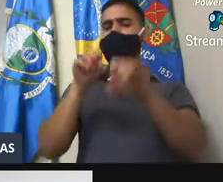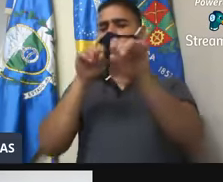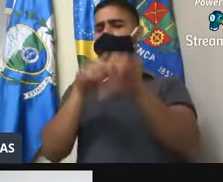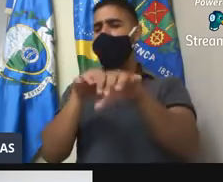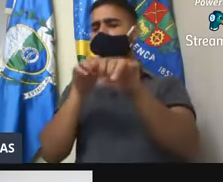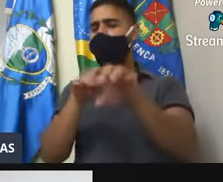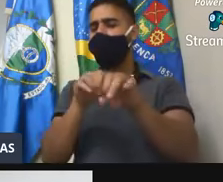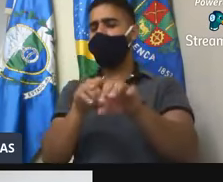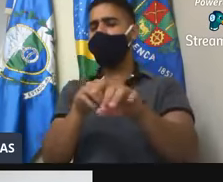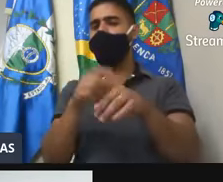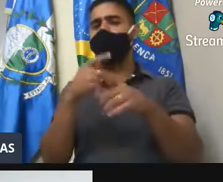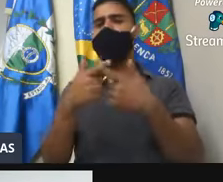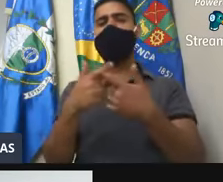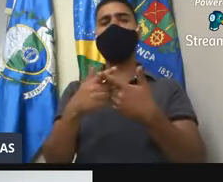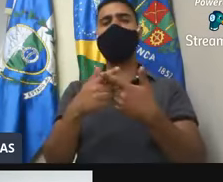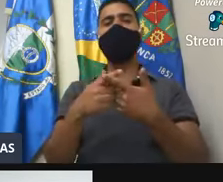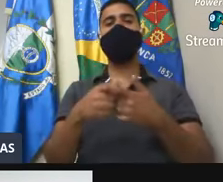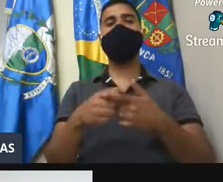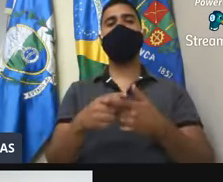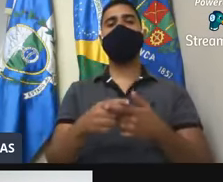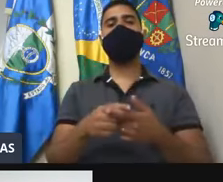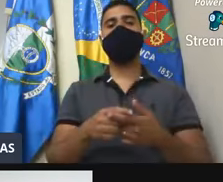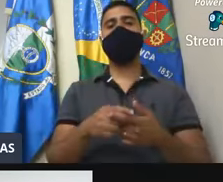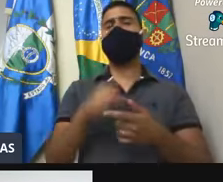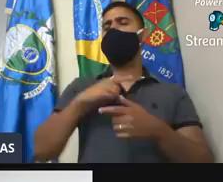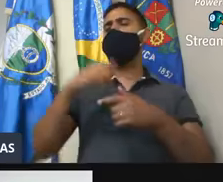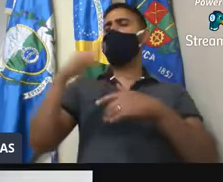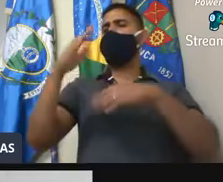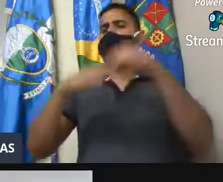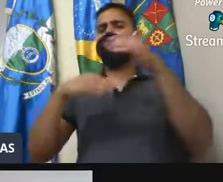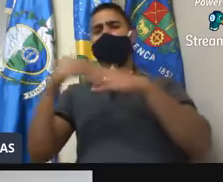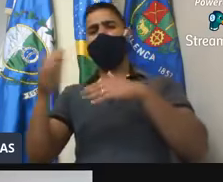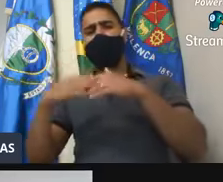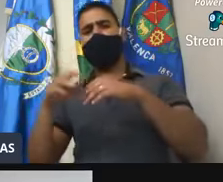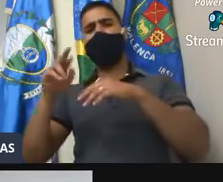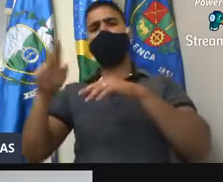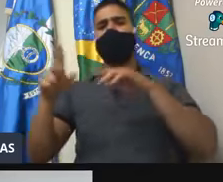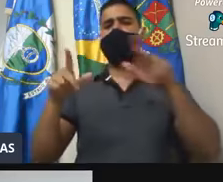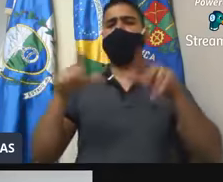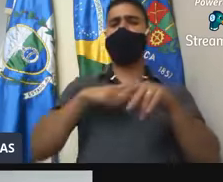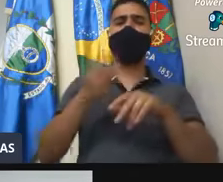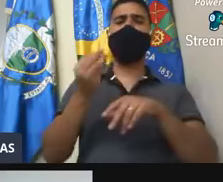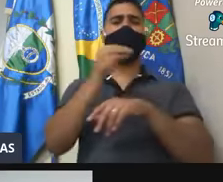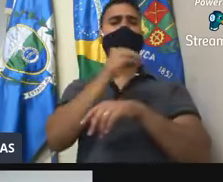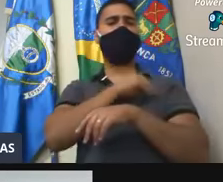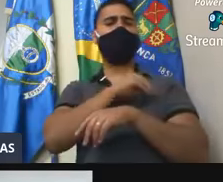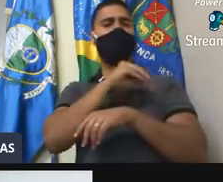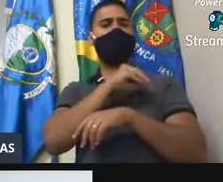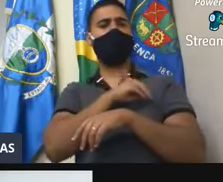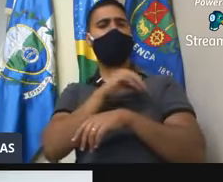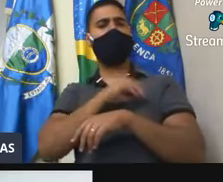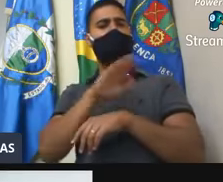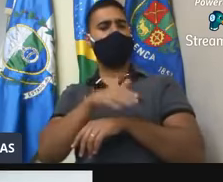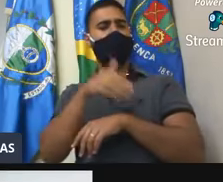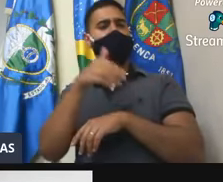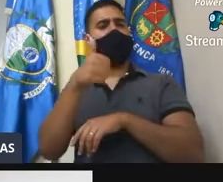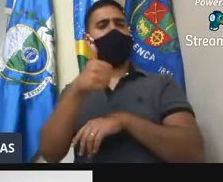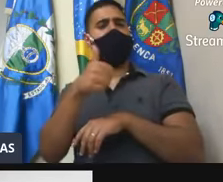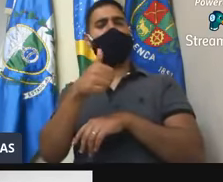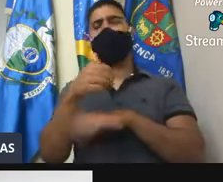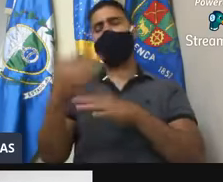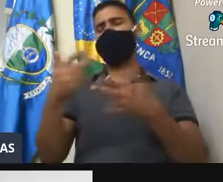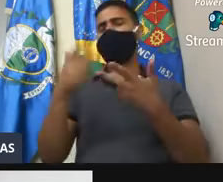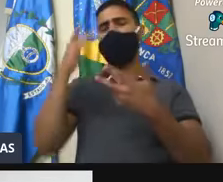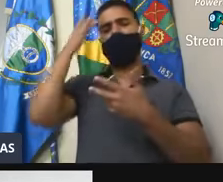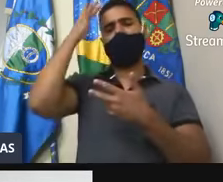porque ser outras profissões, profissões que remuneram com pressão dentro do nosso país é